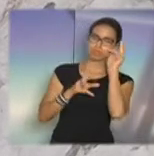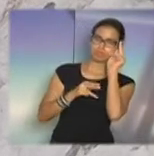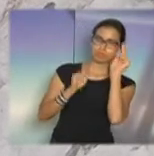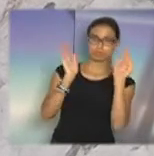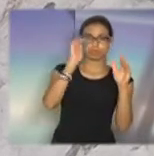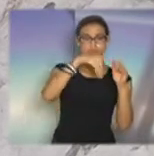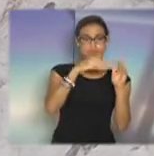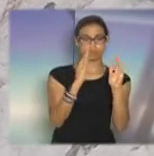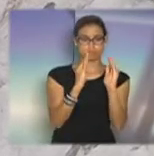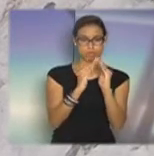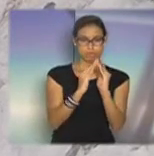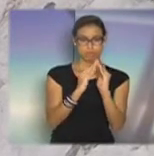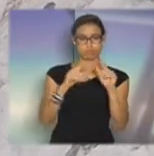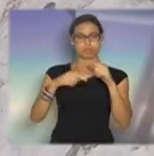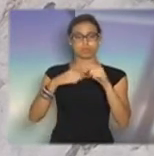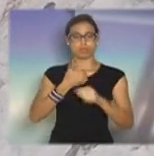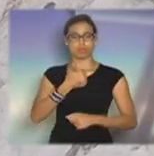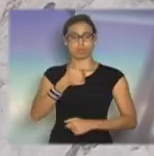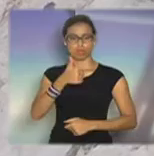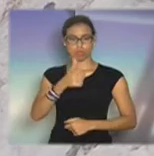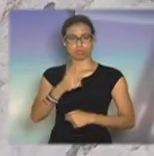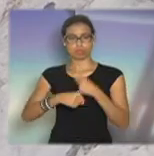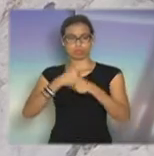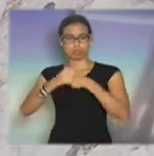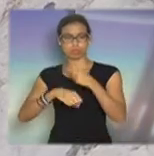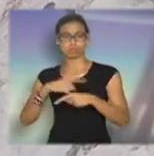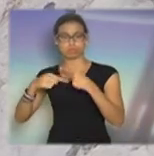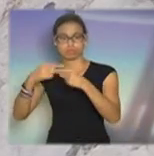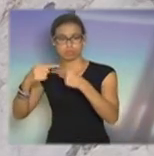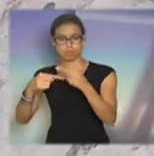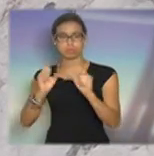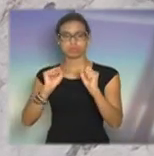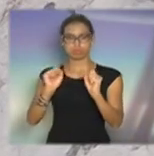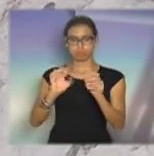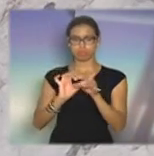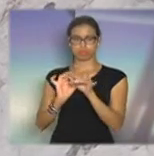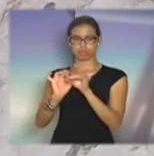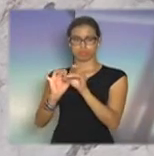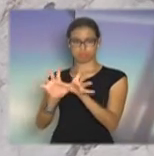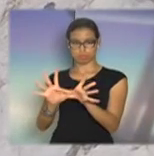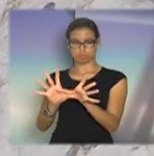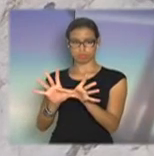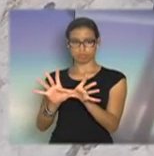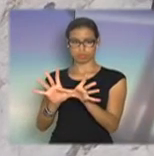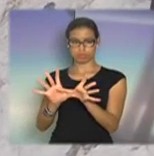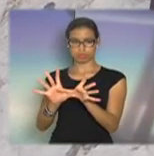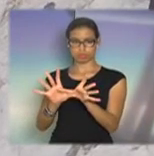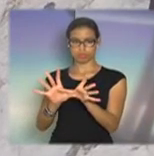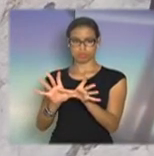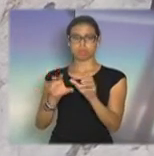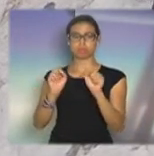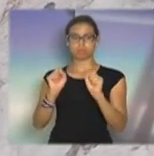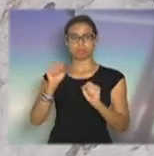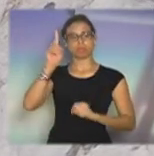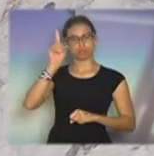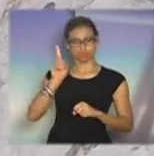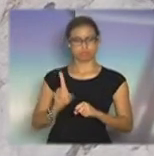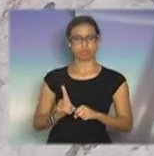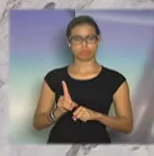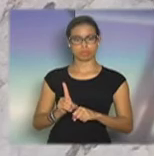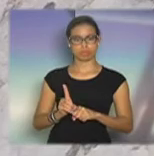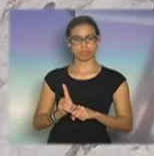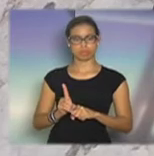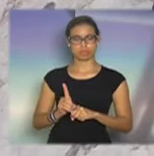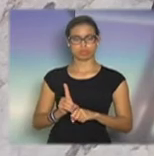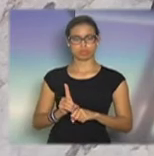casa, e 11 anos depois, já tem direito a sair em liberdade, já tem direito à progressão penal. Ou